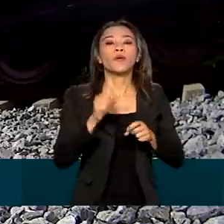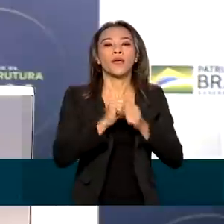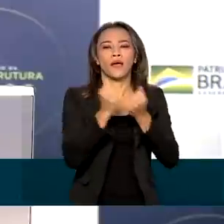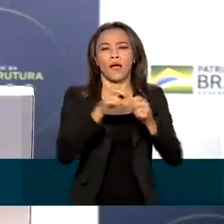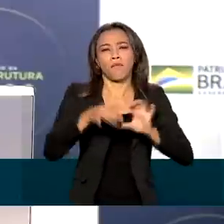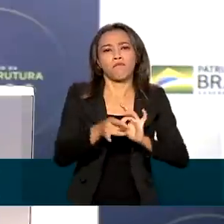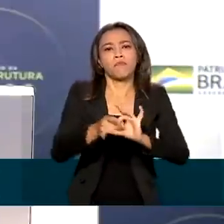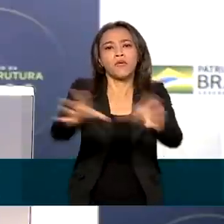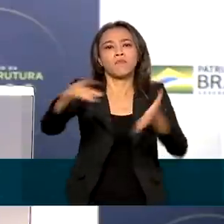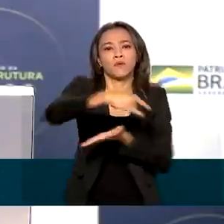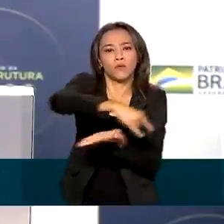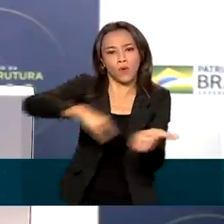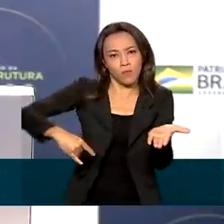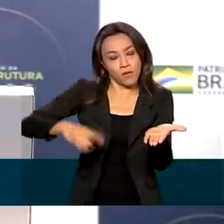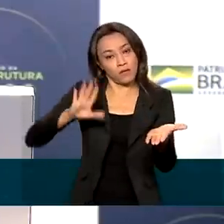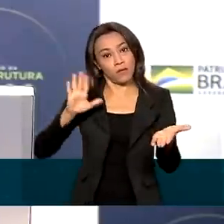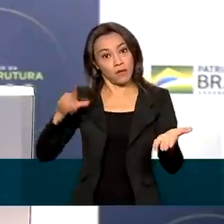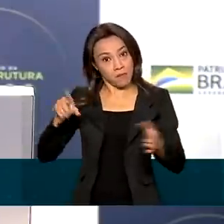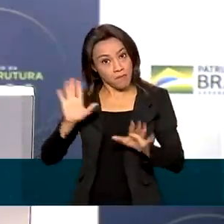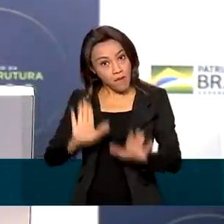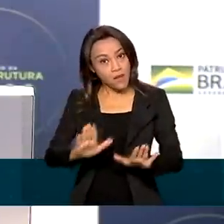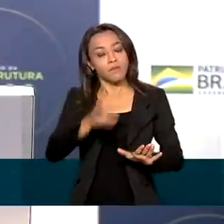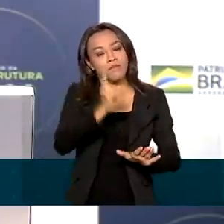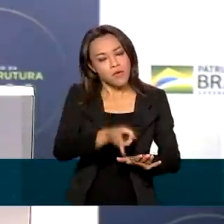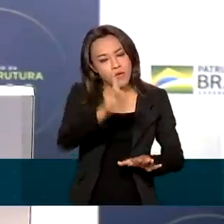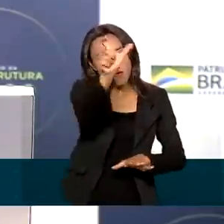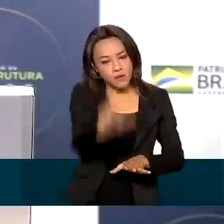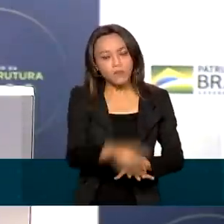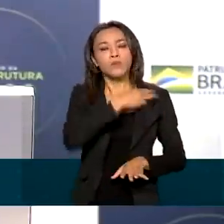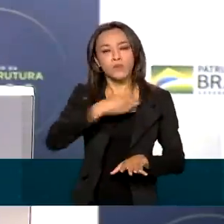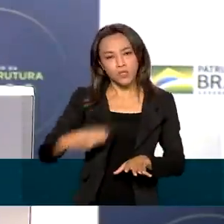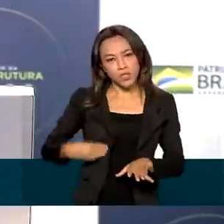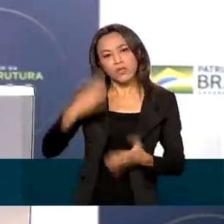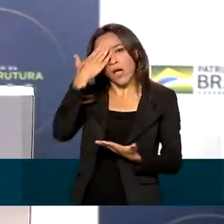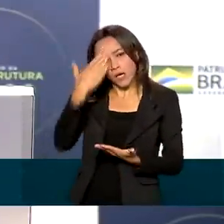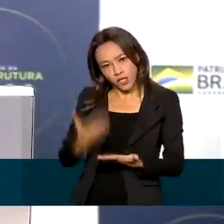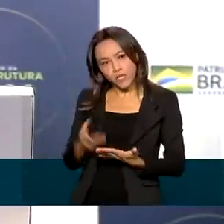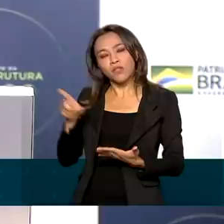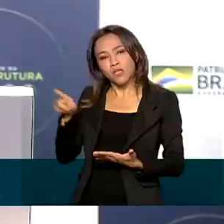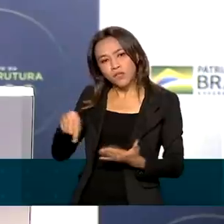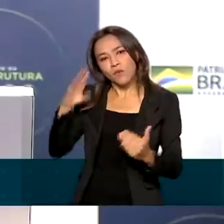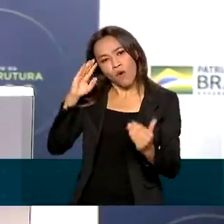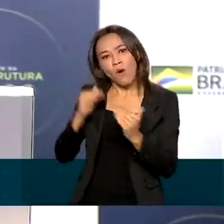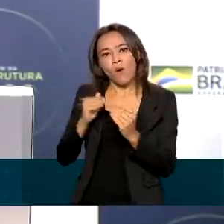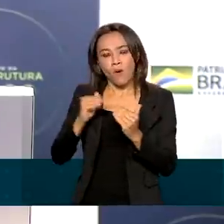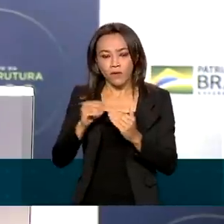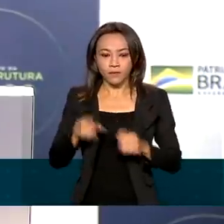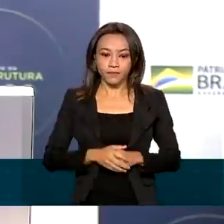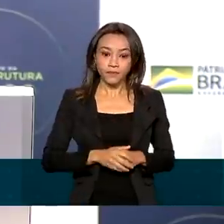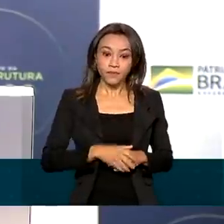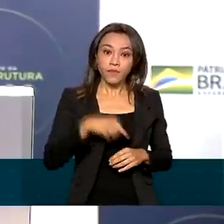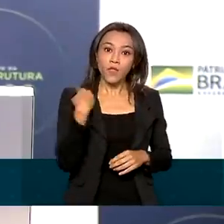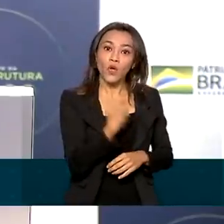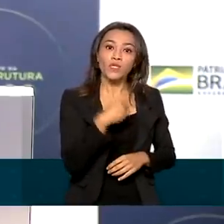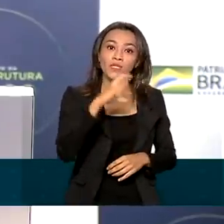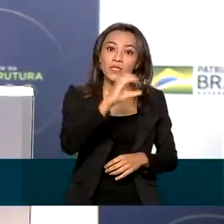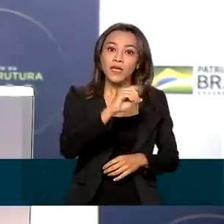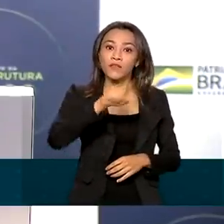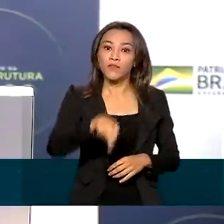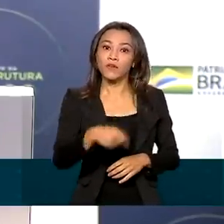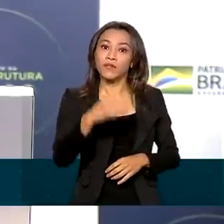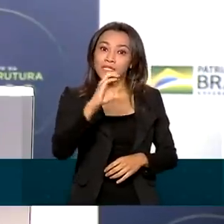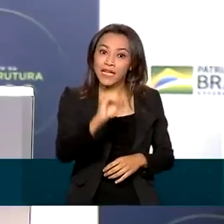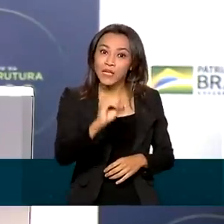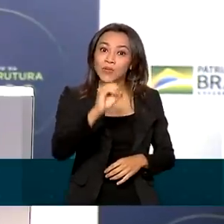abril. Mesmo assim, o ministro Tarcísio acredita num resultado favorável. A gente está usando 0,05% de área da